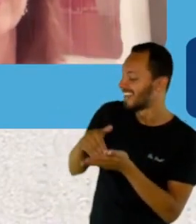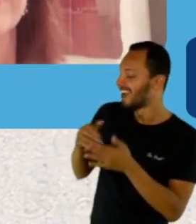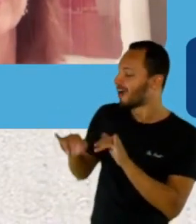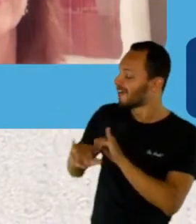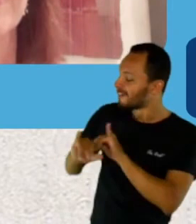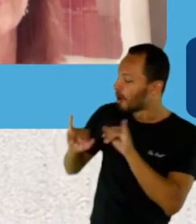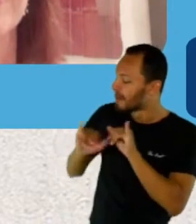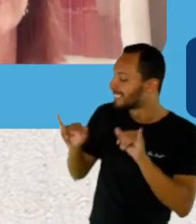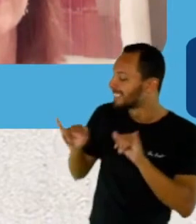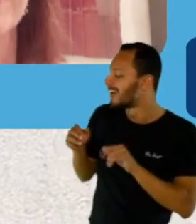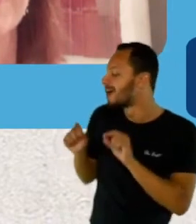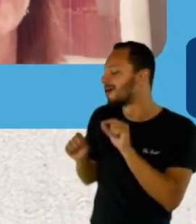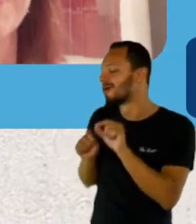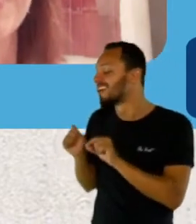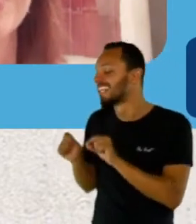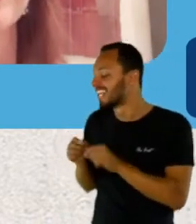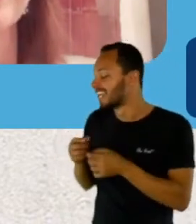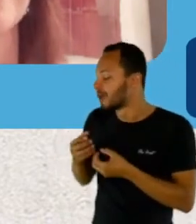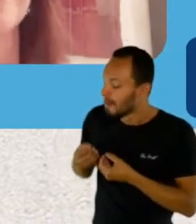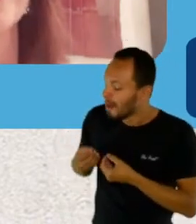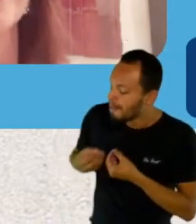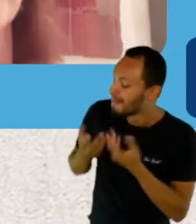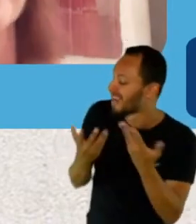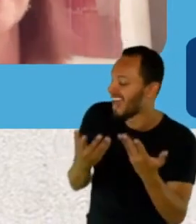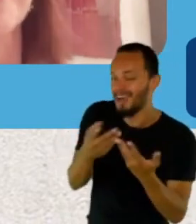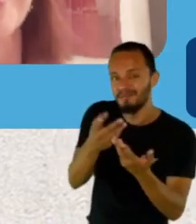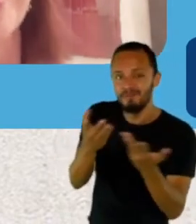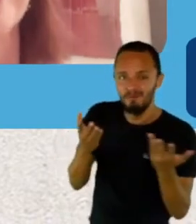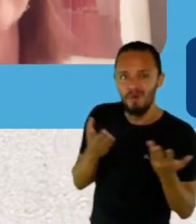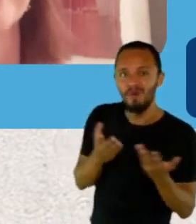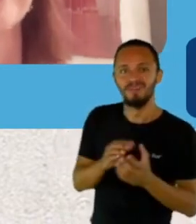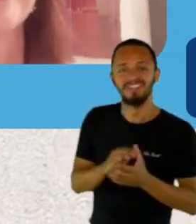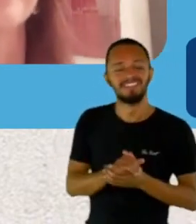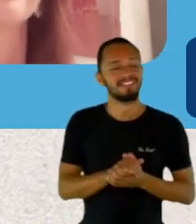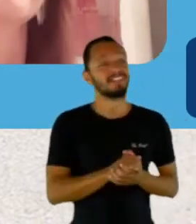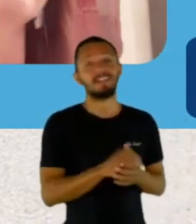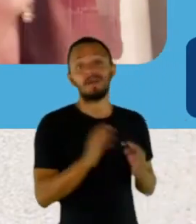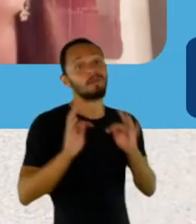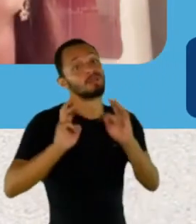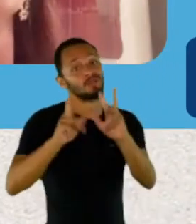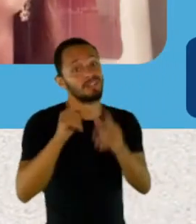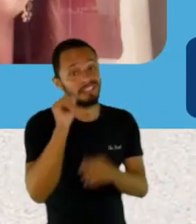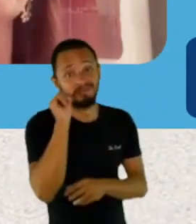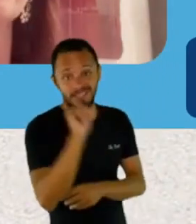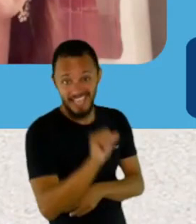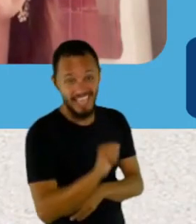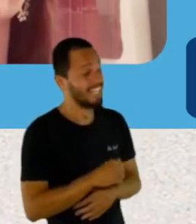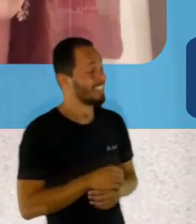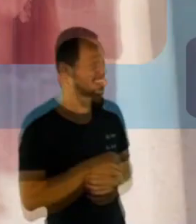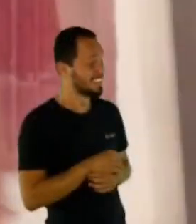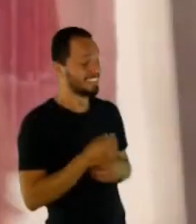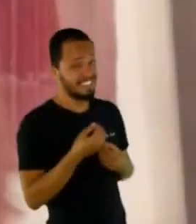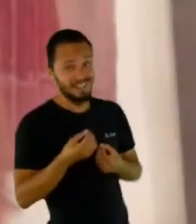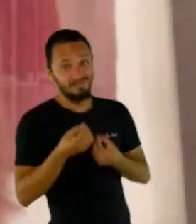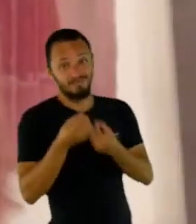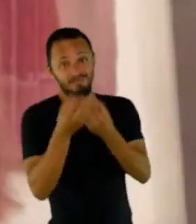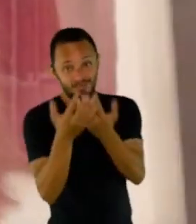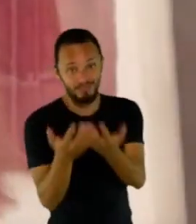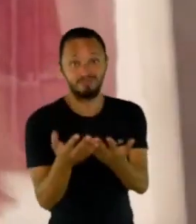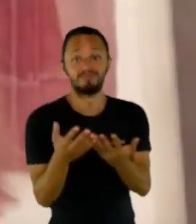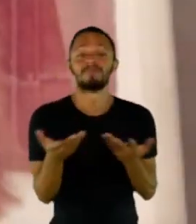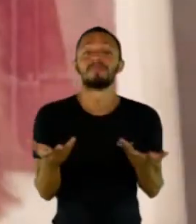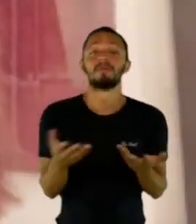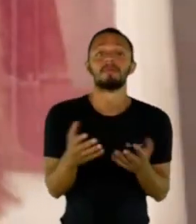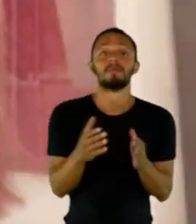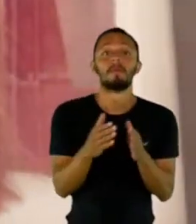nós, marias, para as mulheres, para os homens, para quem está nos... Todas as mulheres. Olha, eu acho que... Acredito